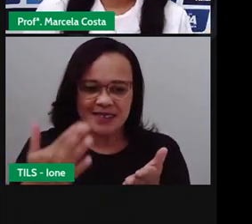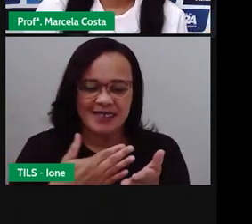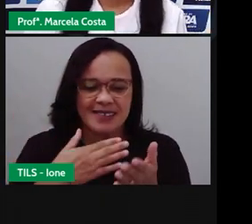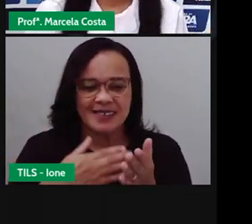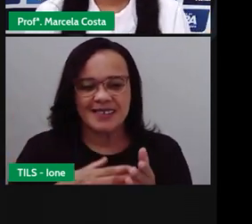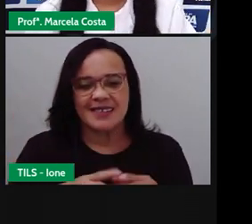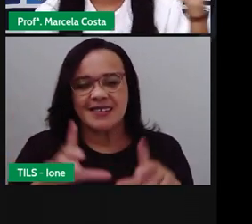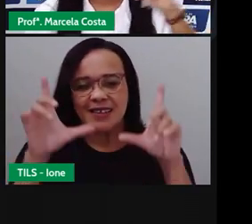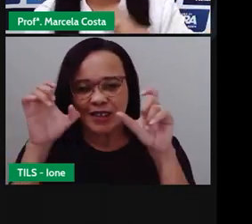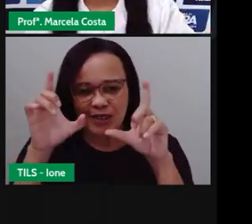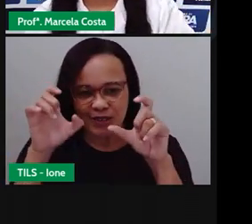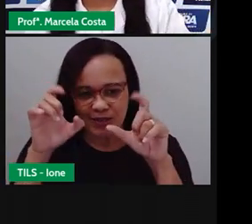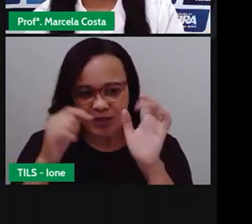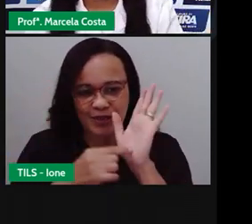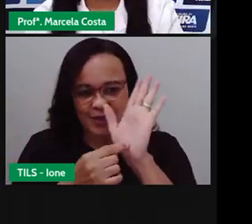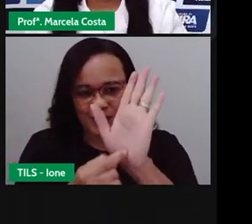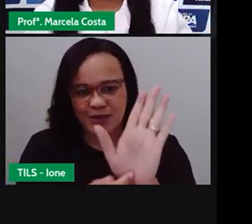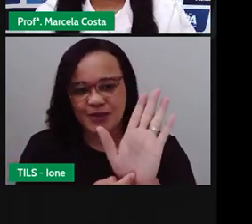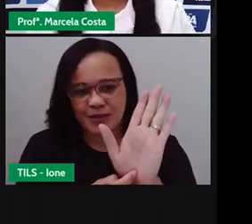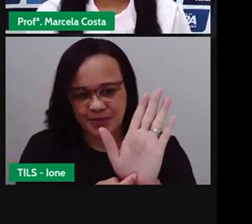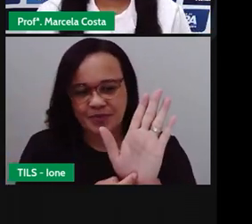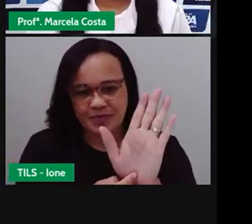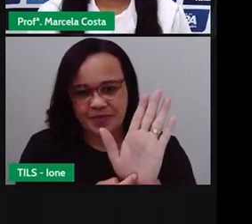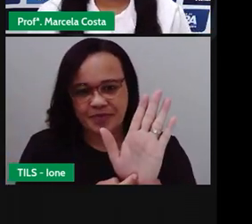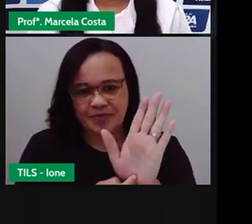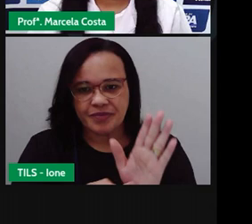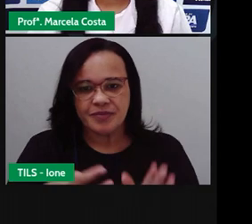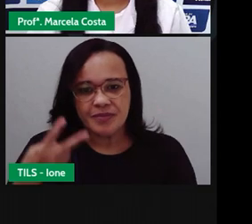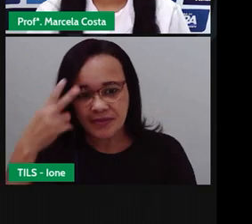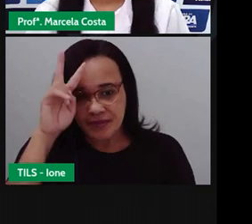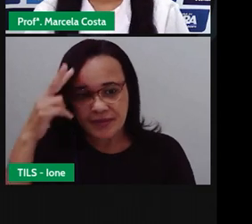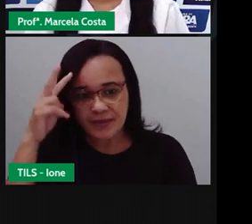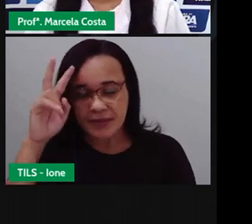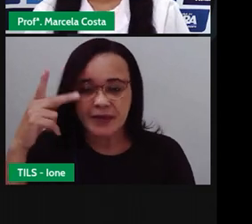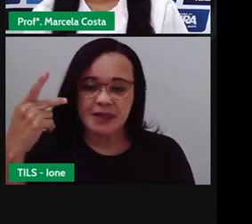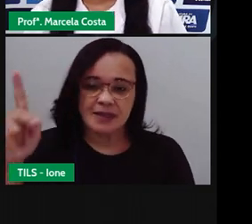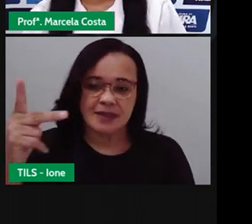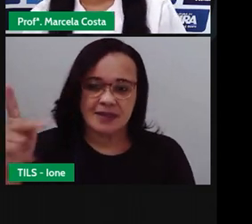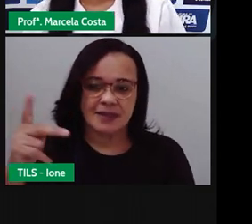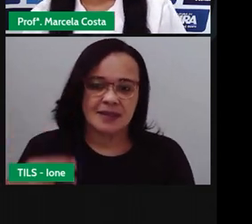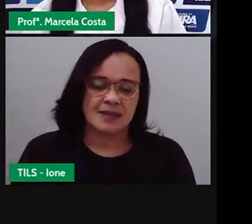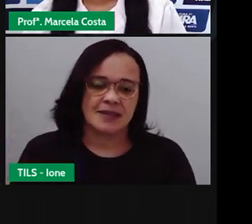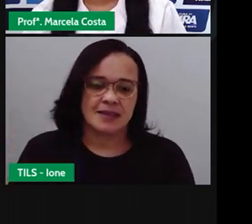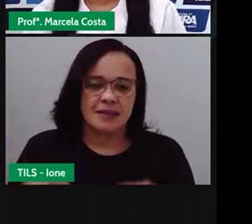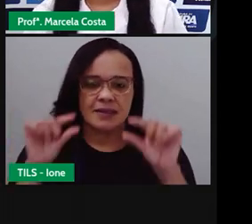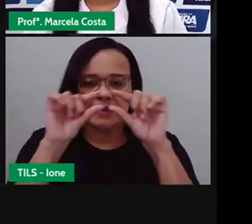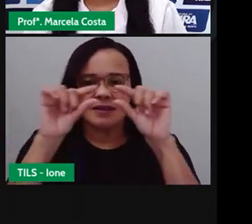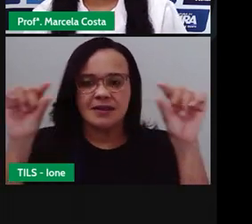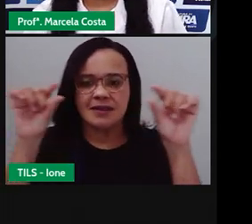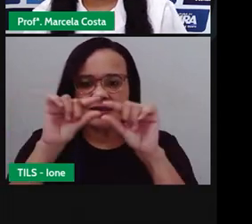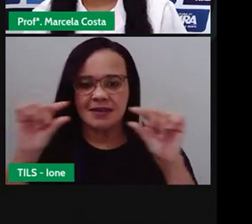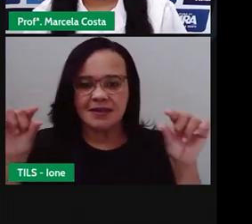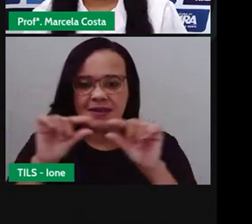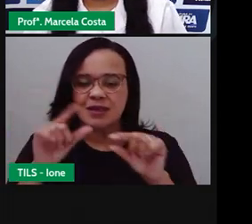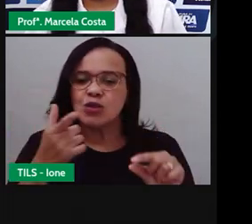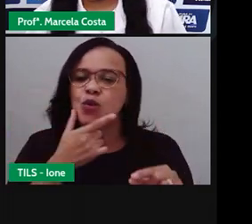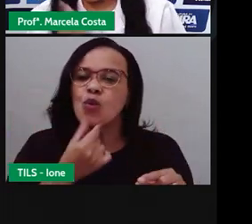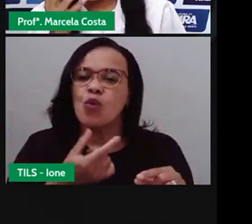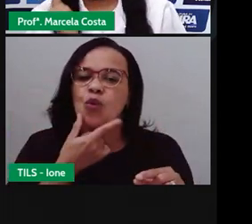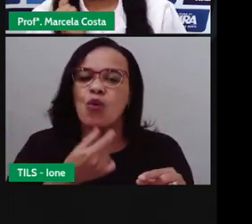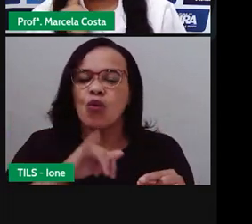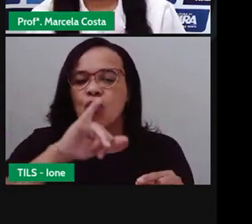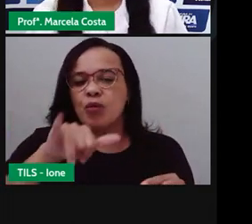agora. Agora, eu vou mostrar pra vocês uma estrofe daquela literatura. proezas de João Grilo. Vamos